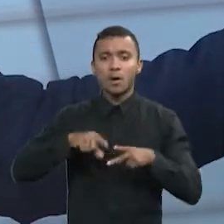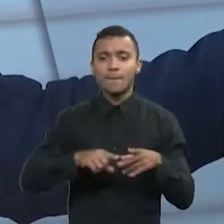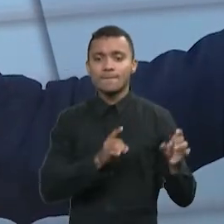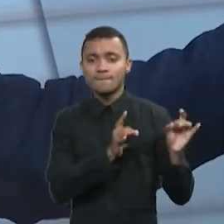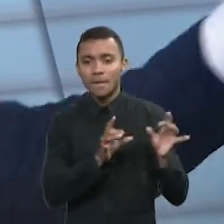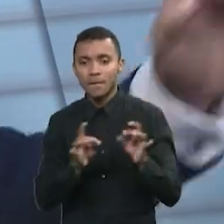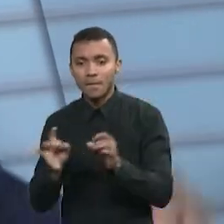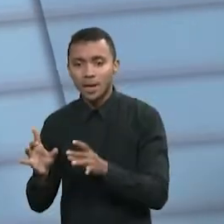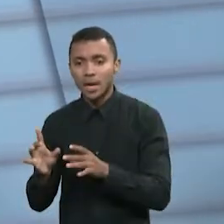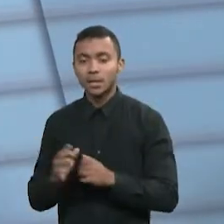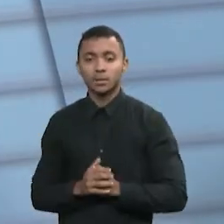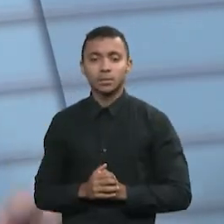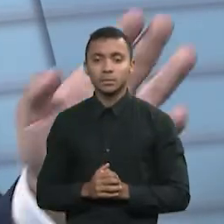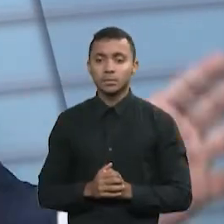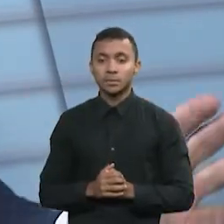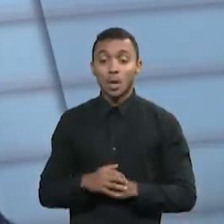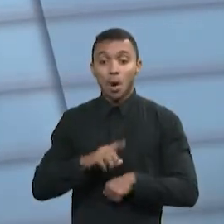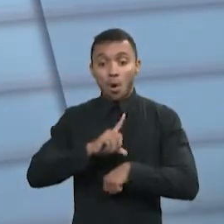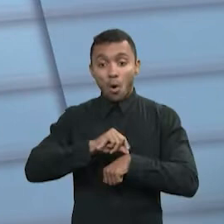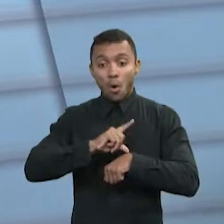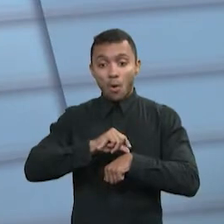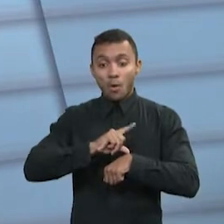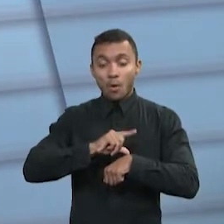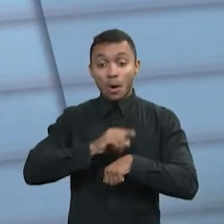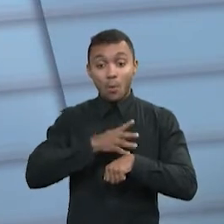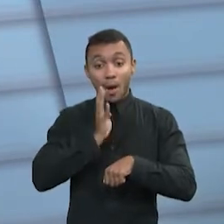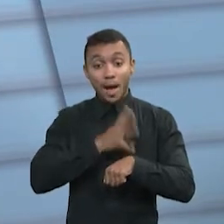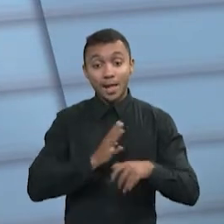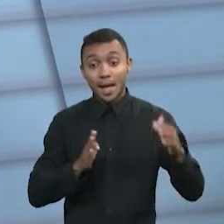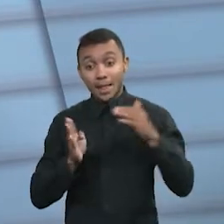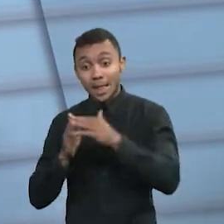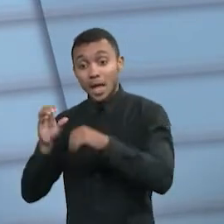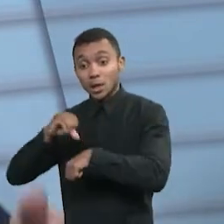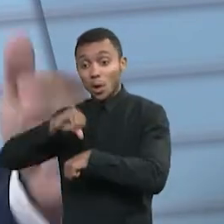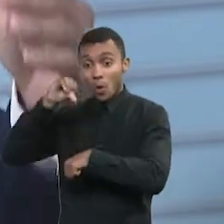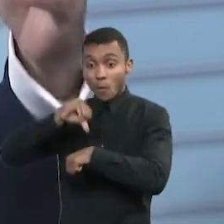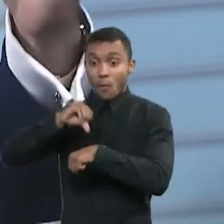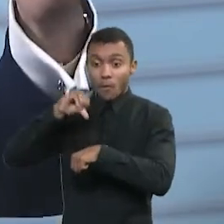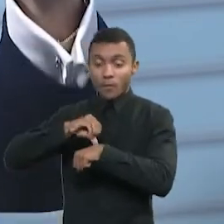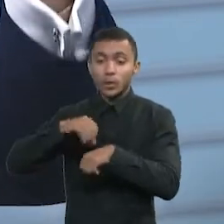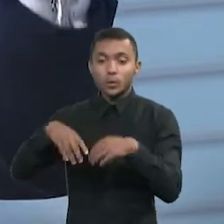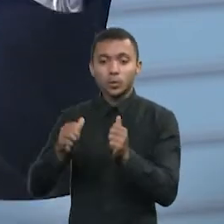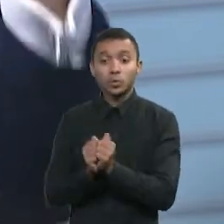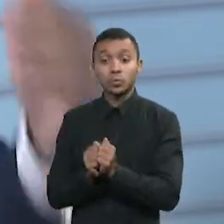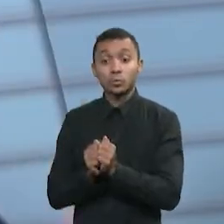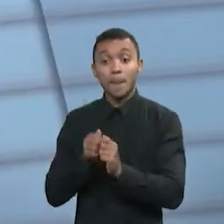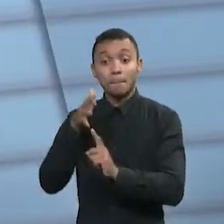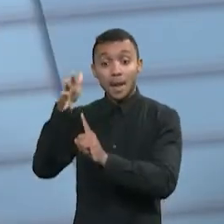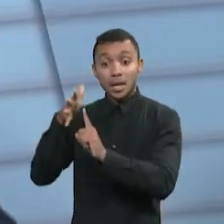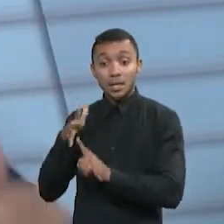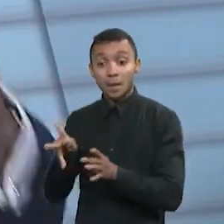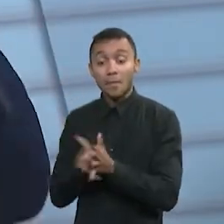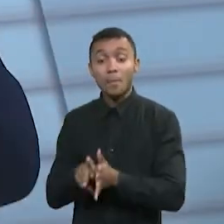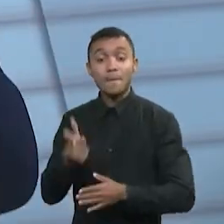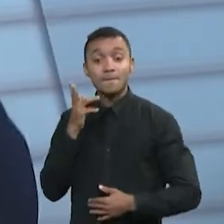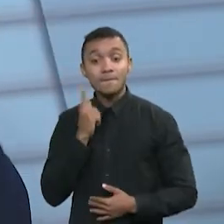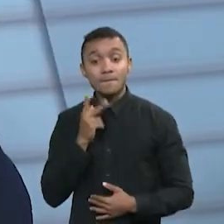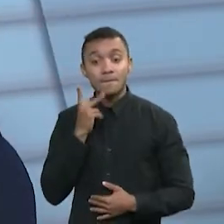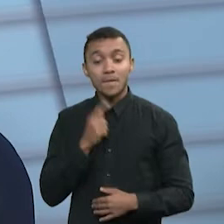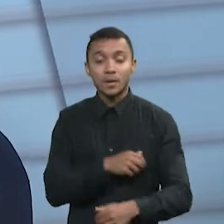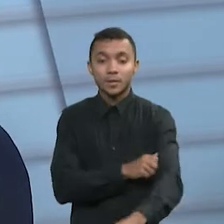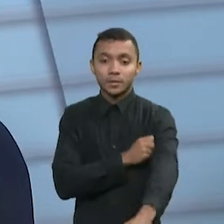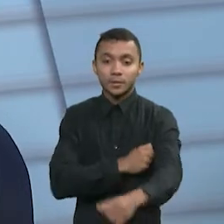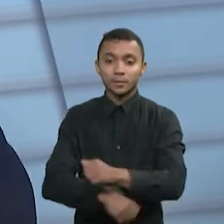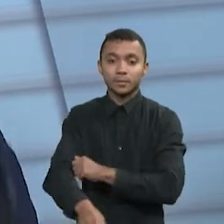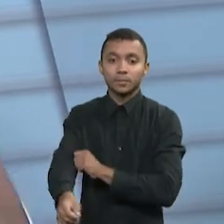em tributos. Dia todo lá. Vai ser das 16 horas às 21 horas. Ah, das 16 horas. com palestrantes da nossa terra, com palestrantes... Porque de dia o pessoal